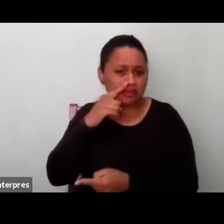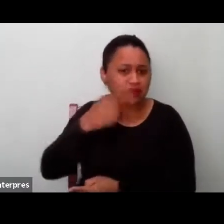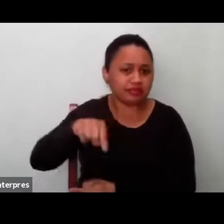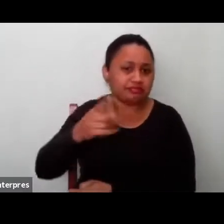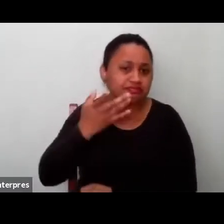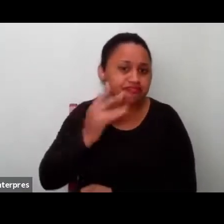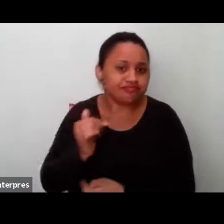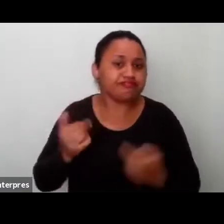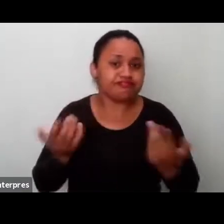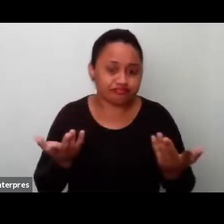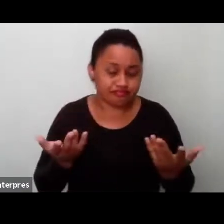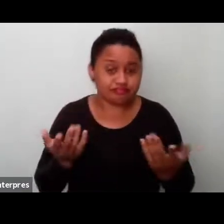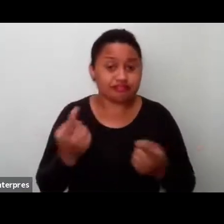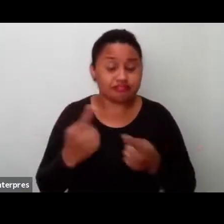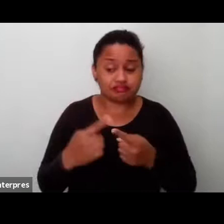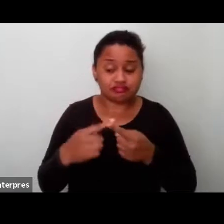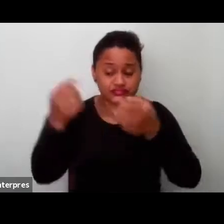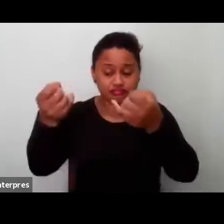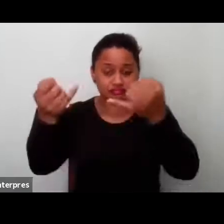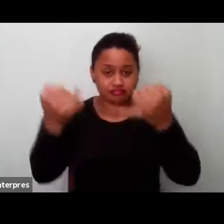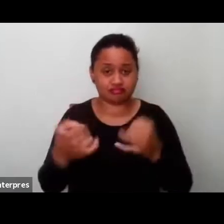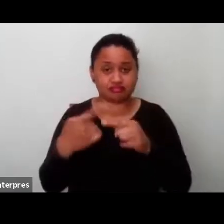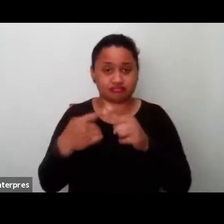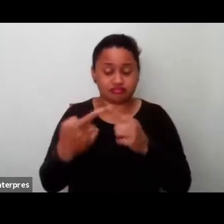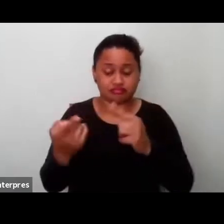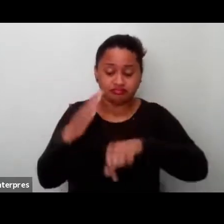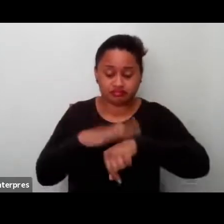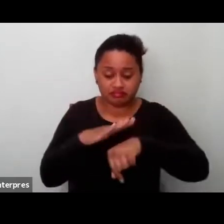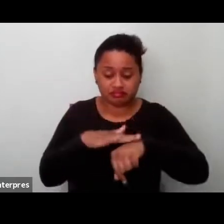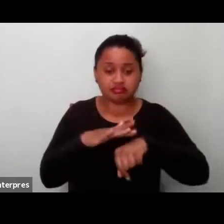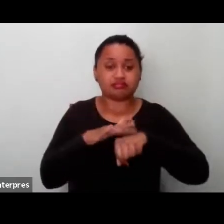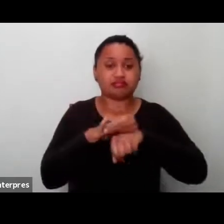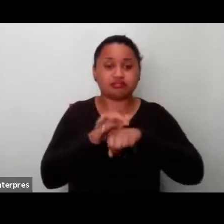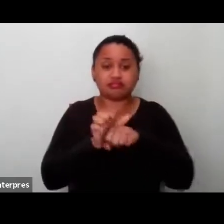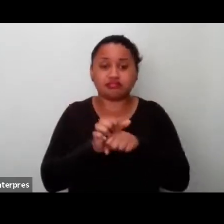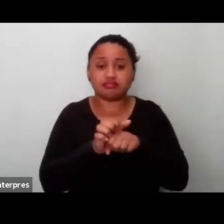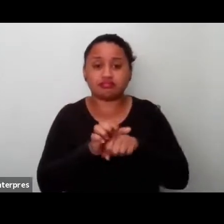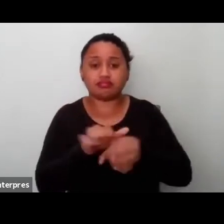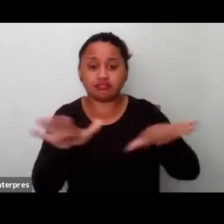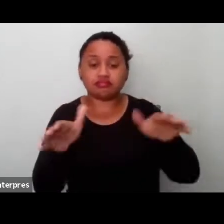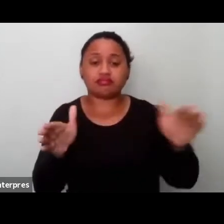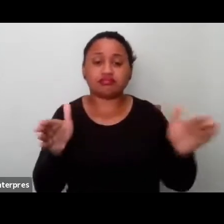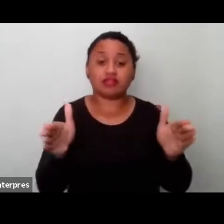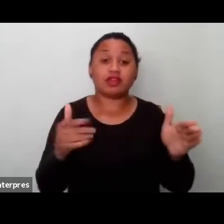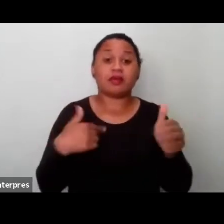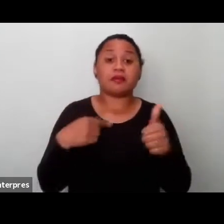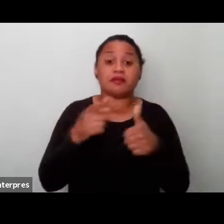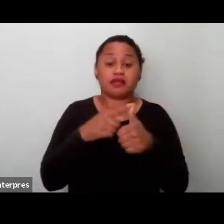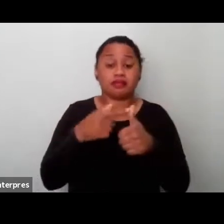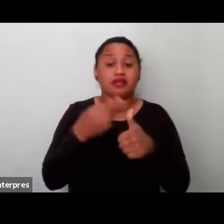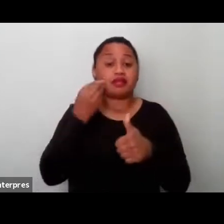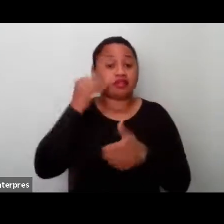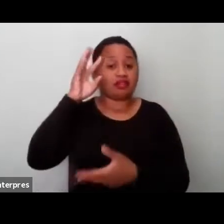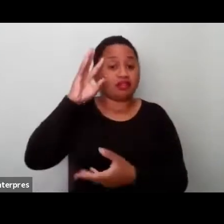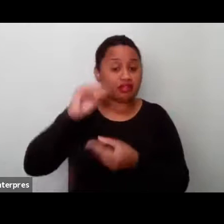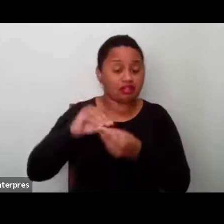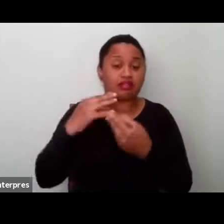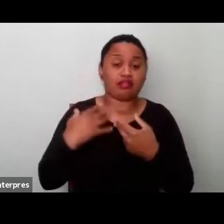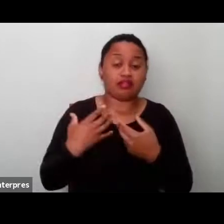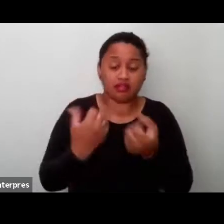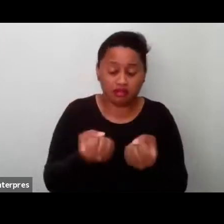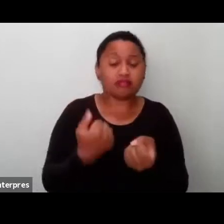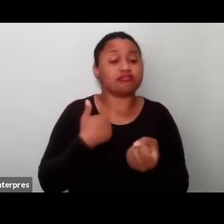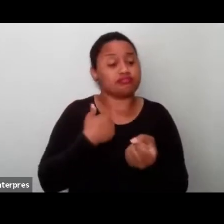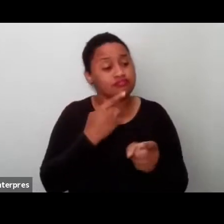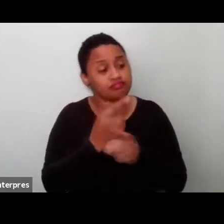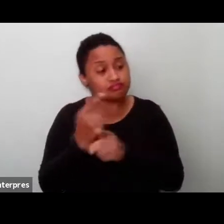Porque nesse momento da pandemia, primeiro, tentei entender, acolher, encontrar aí muitas pistas de